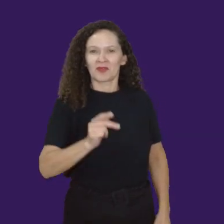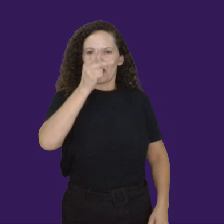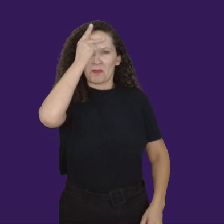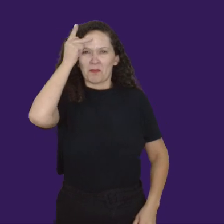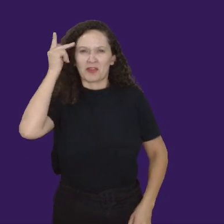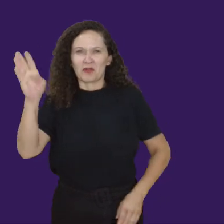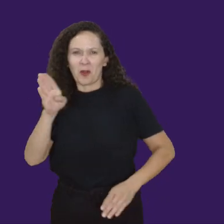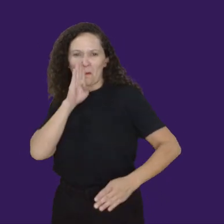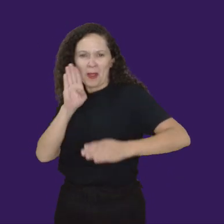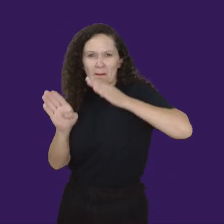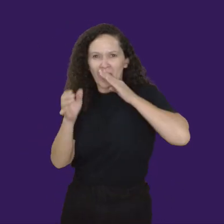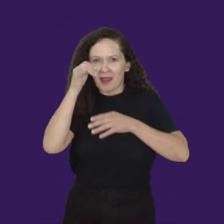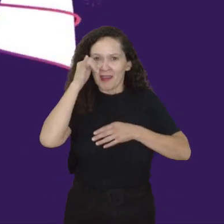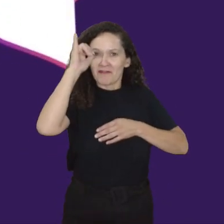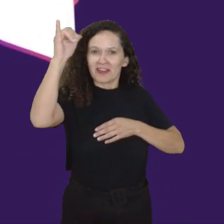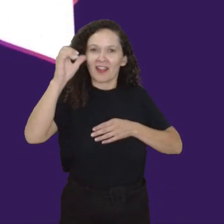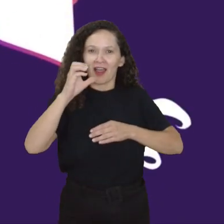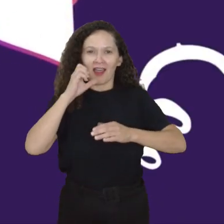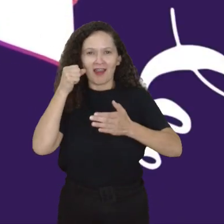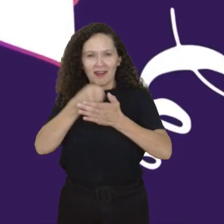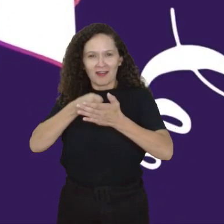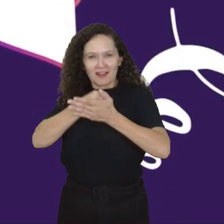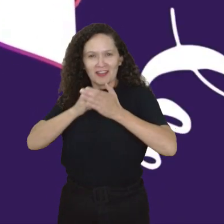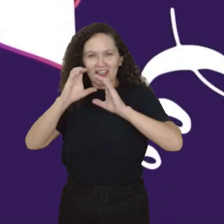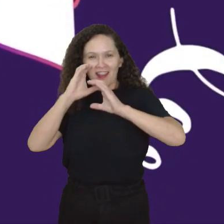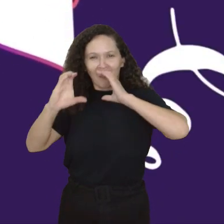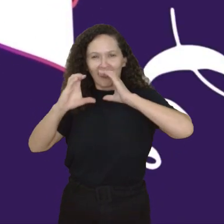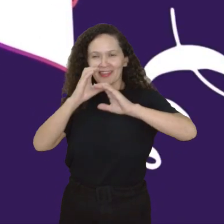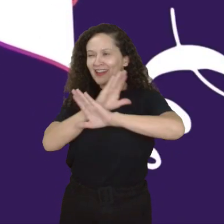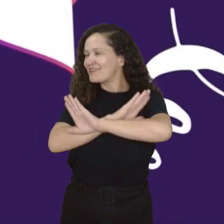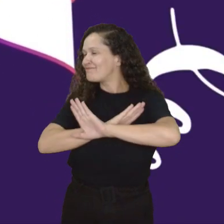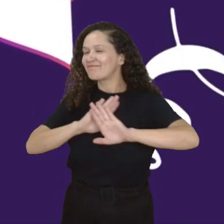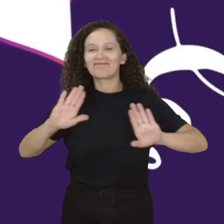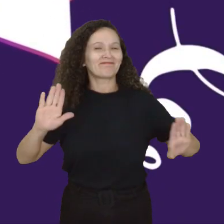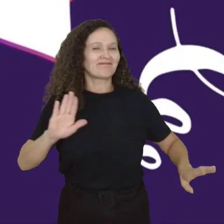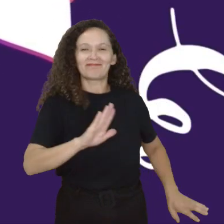Ninguém vai me impedir de cantar e lutar